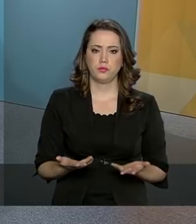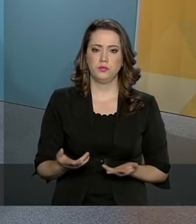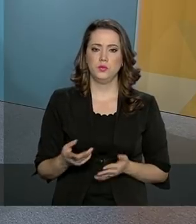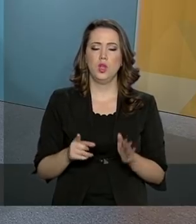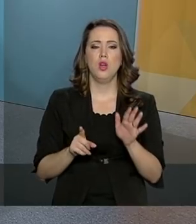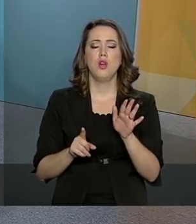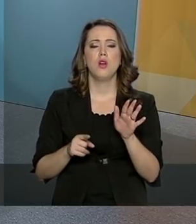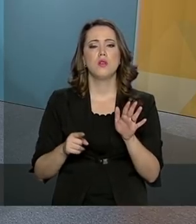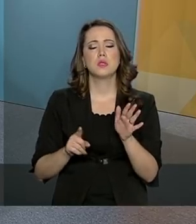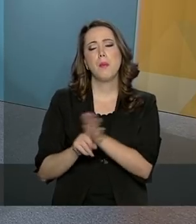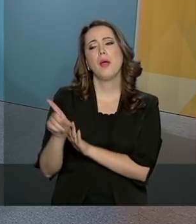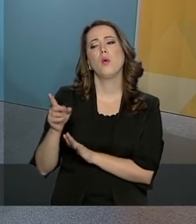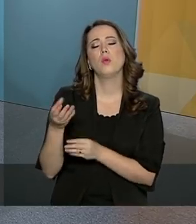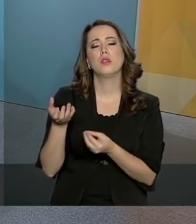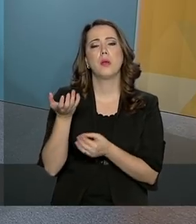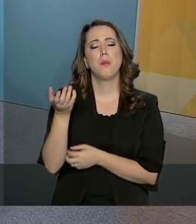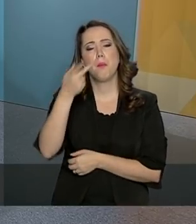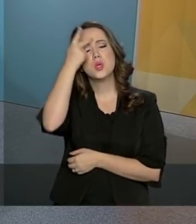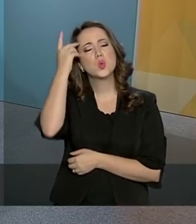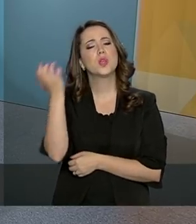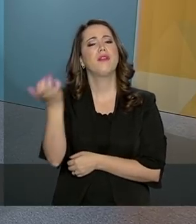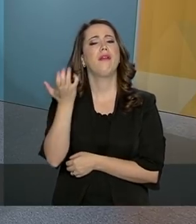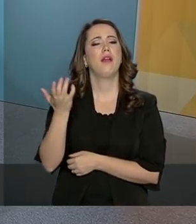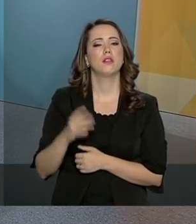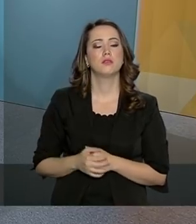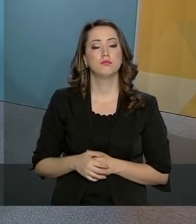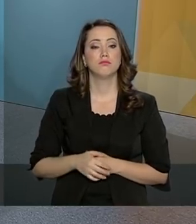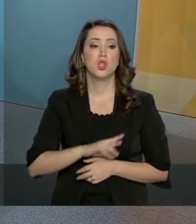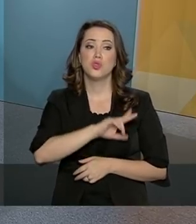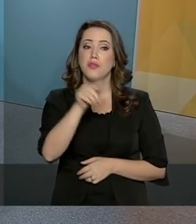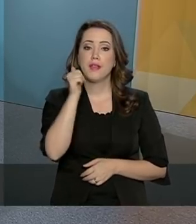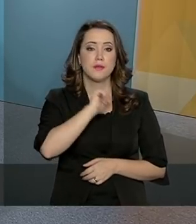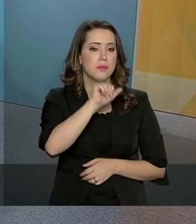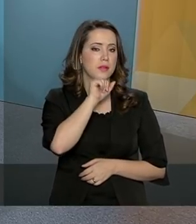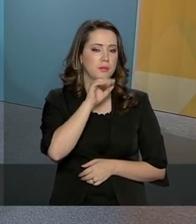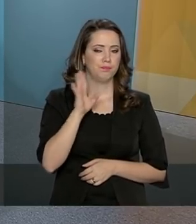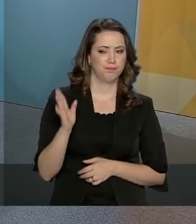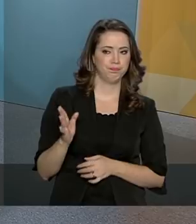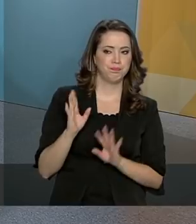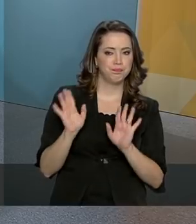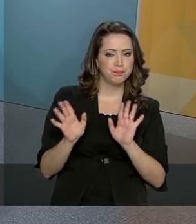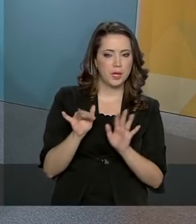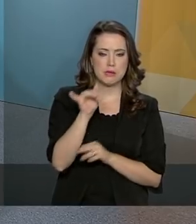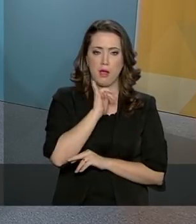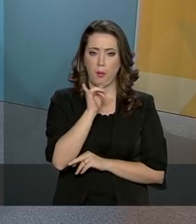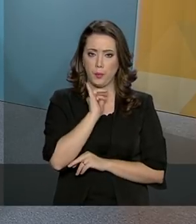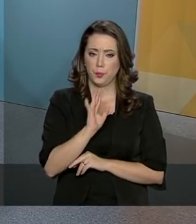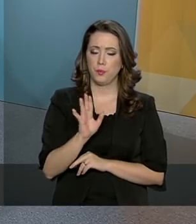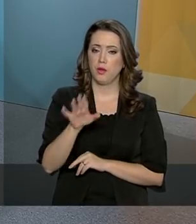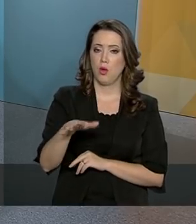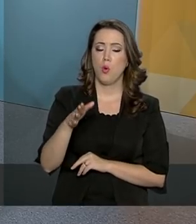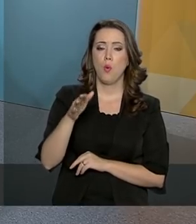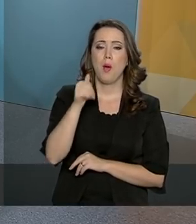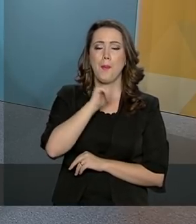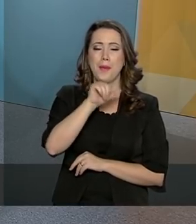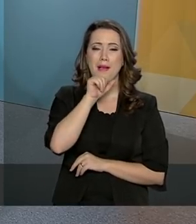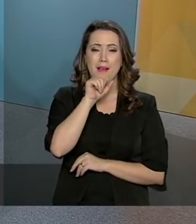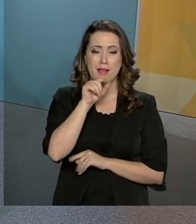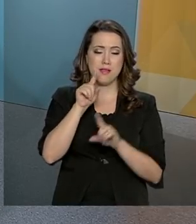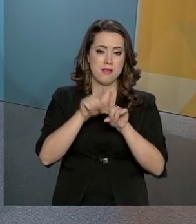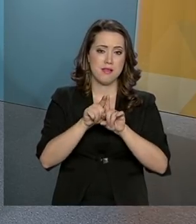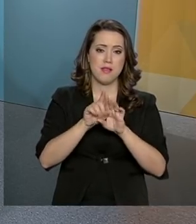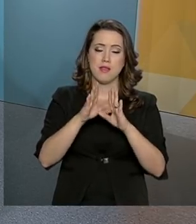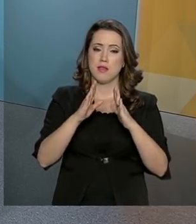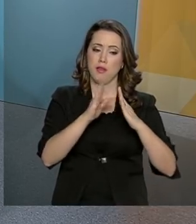pergunta assim, mas quem é quer o ensino domiciliar? Muitas mães. mães. Imagine uma mãe, deixa só, que a escola mais próxima da